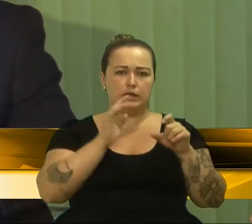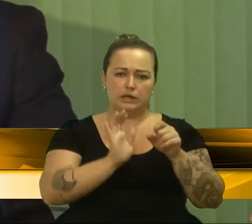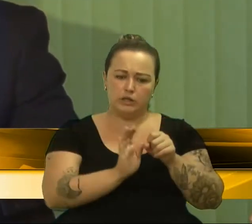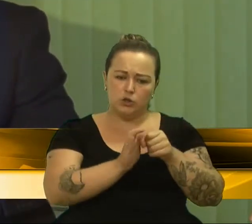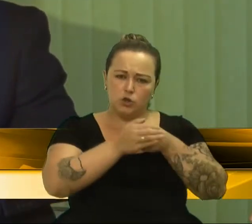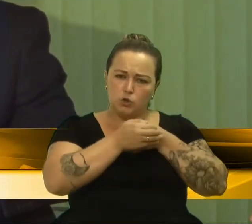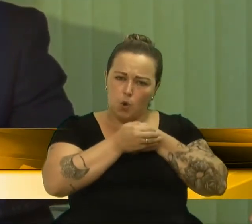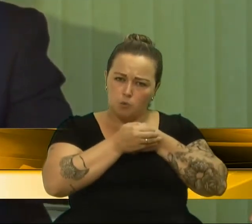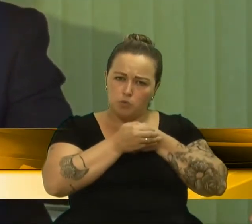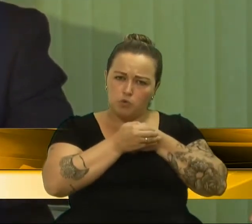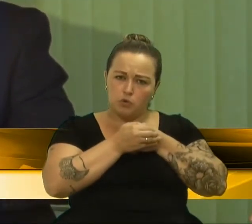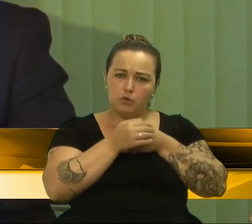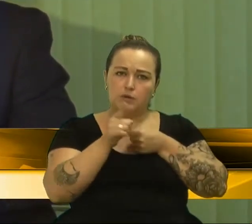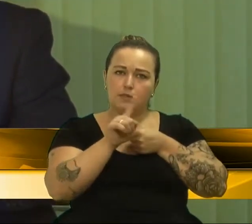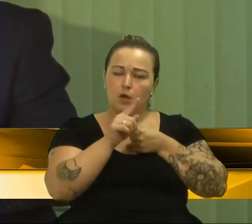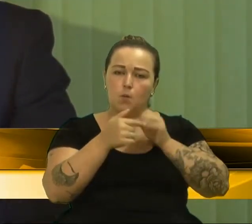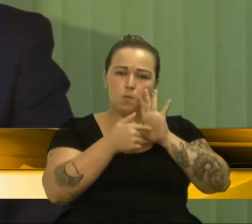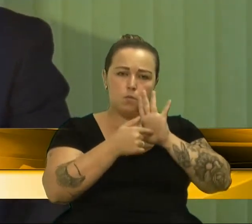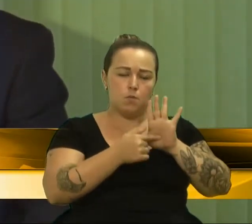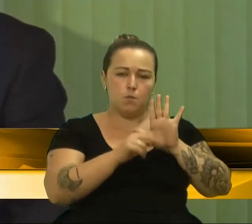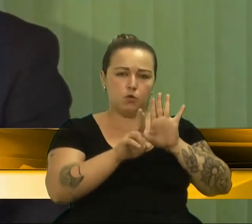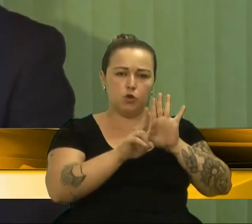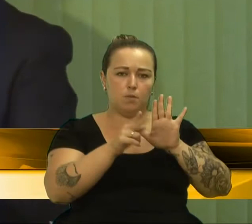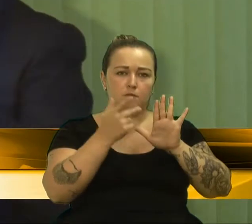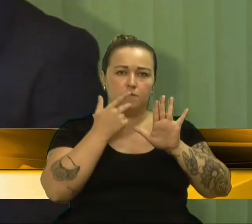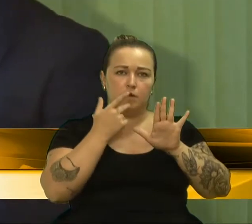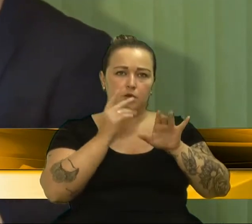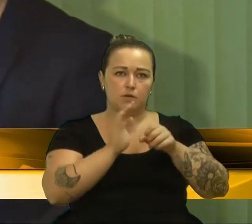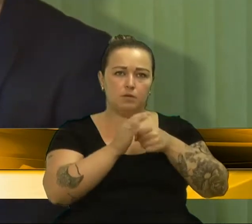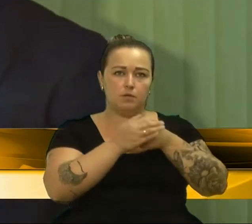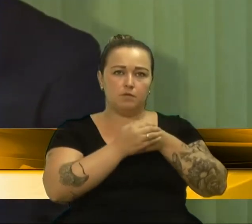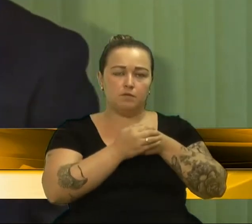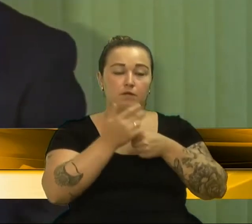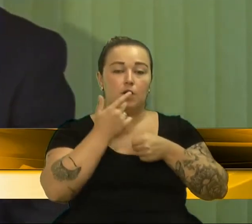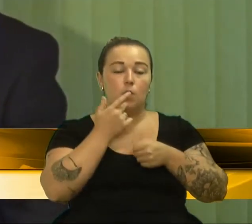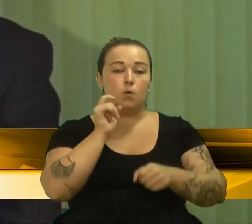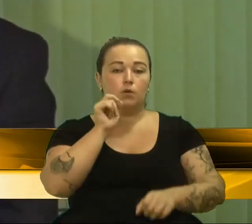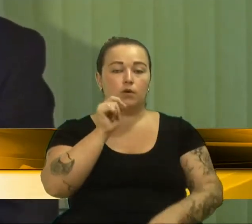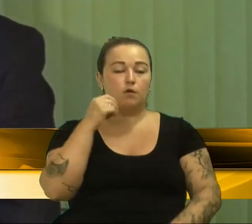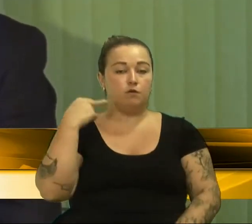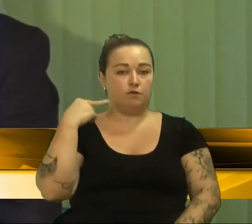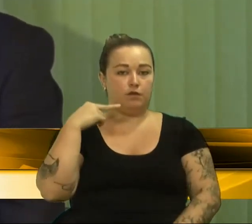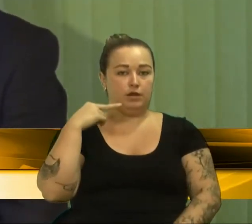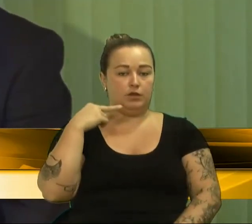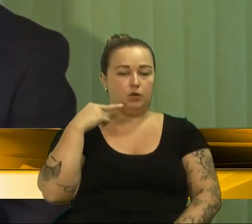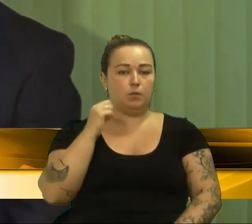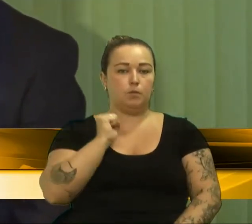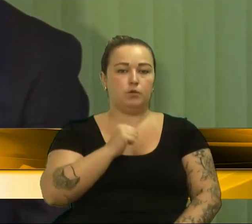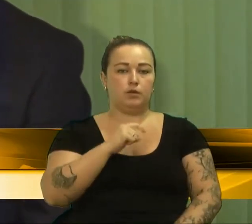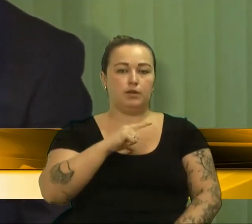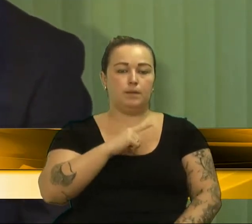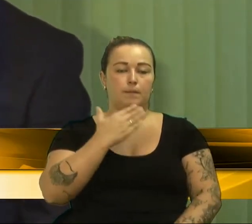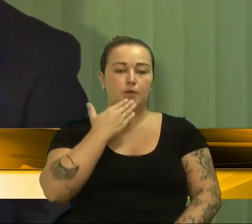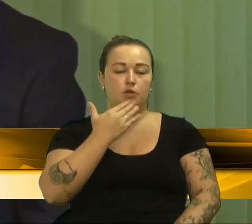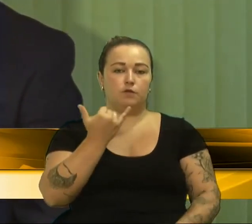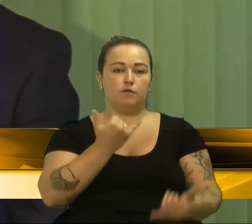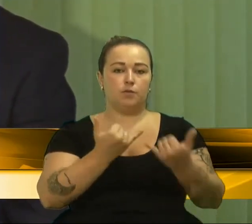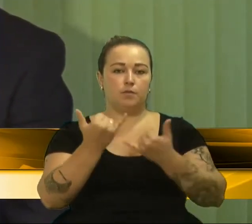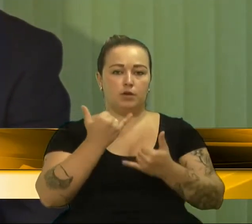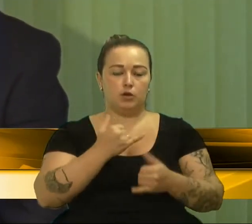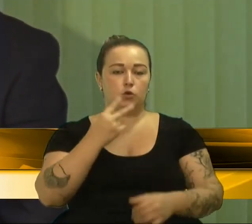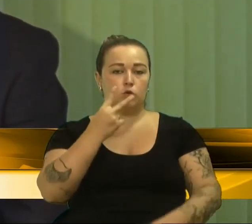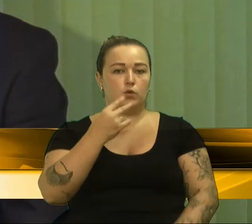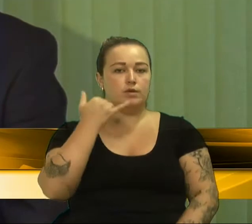anonimato, que se esconde no anonimato para dizer o seguinte, é meu respeito. O vereador poderia ter solicitado essas informações com dois